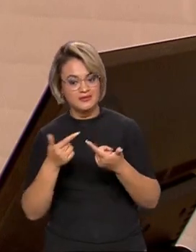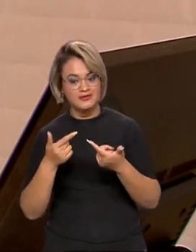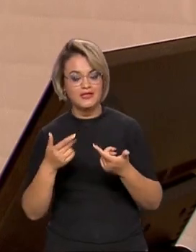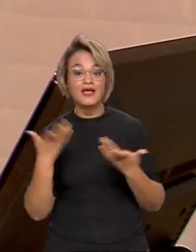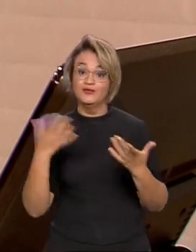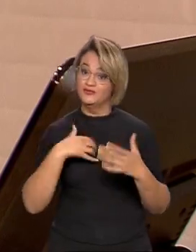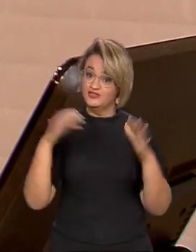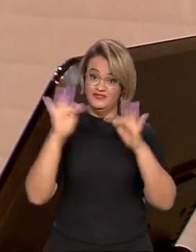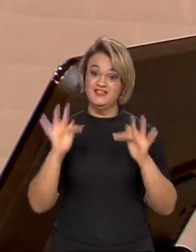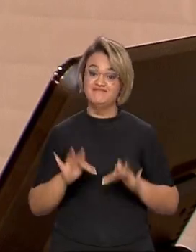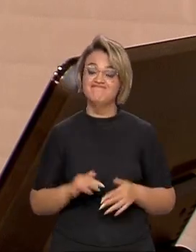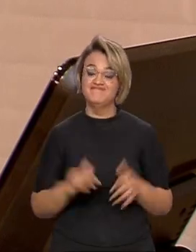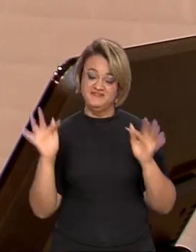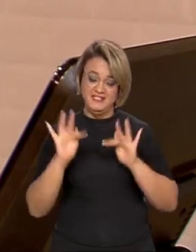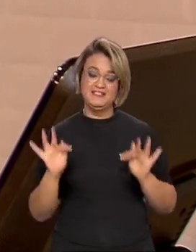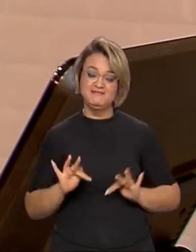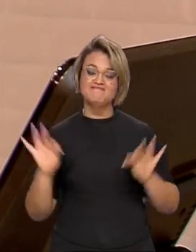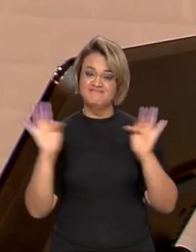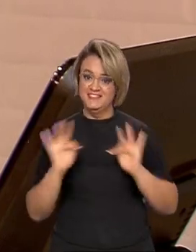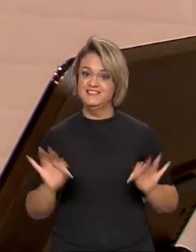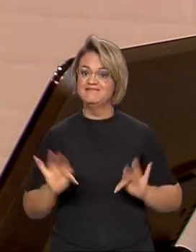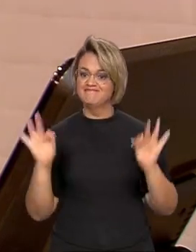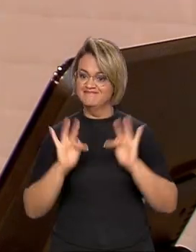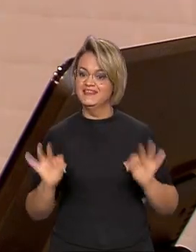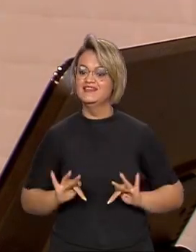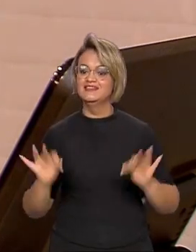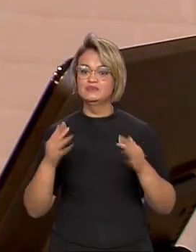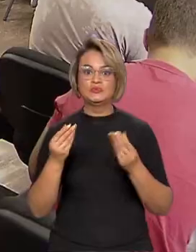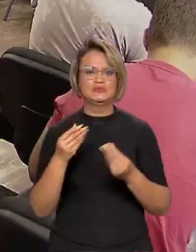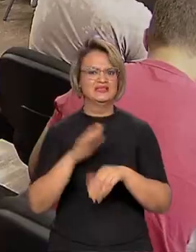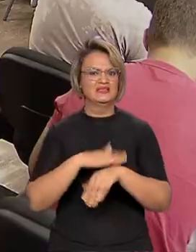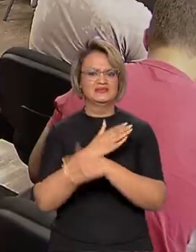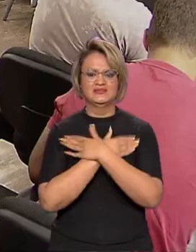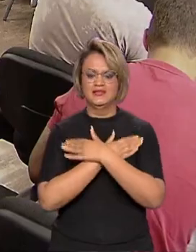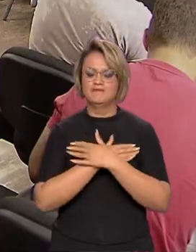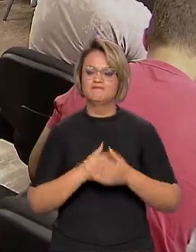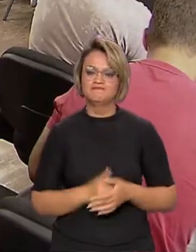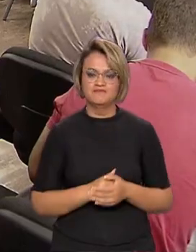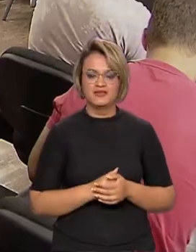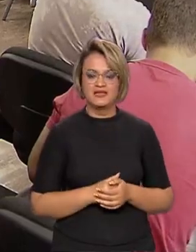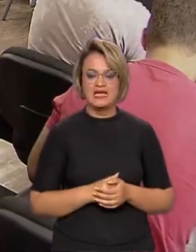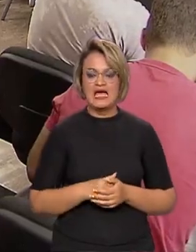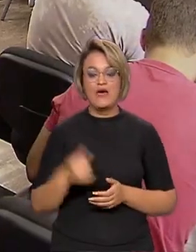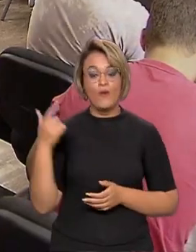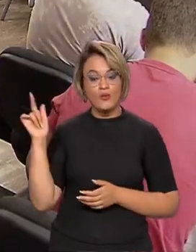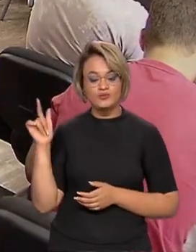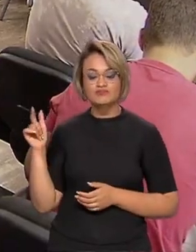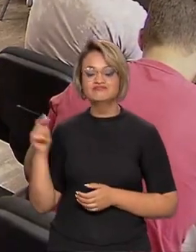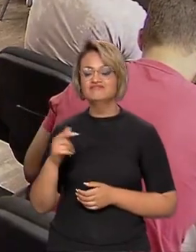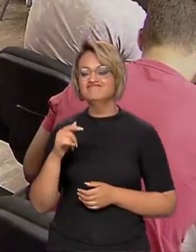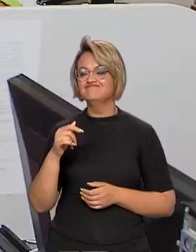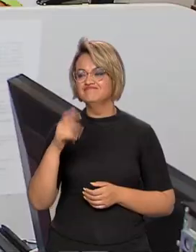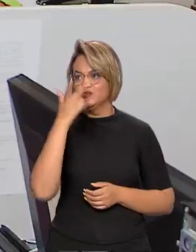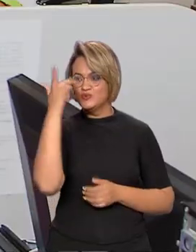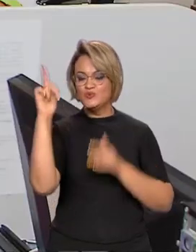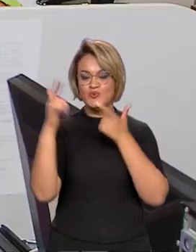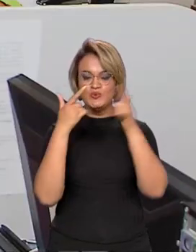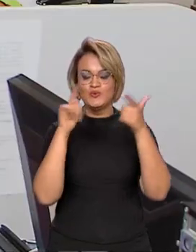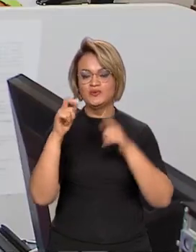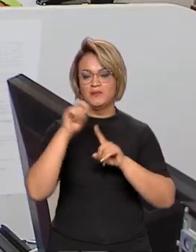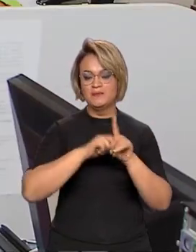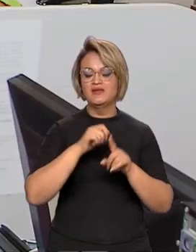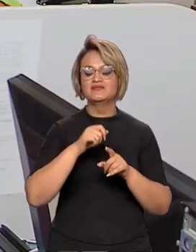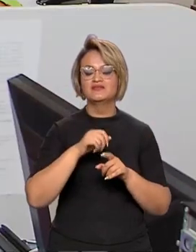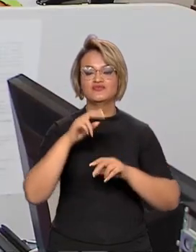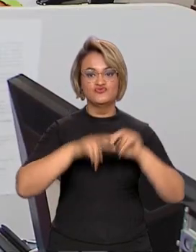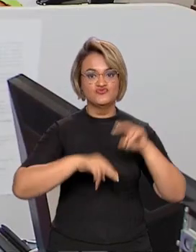Eu estou feliz, cara. De contas, verdade, estou bastante feliz. Estava muito tempo desempregado. Retrato semelhante ao de milhares de brasileiros no mês de junho